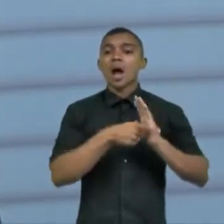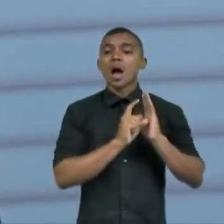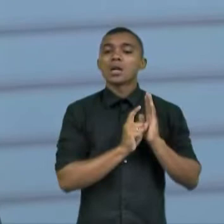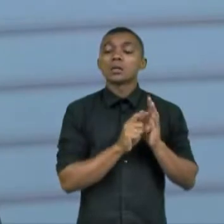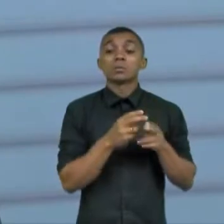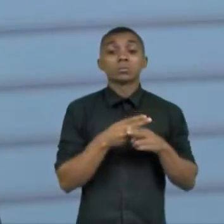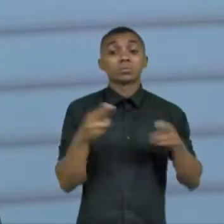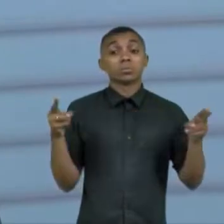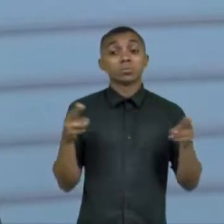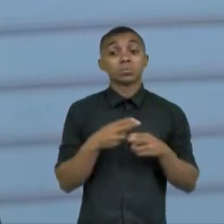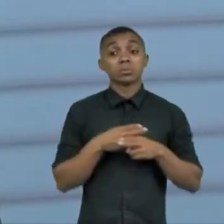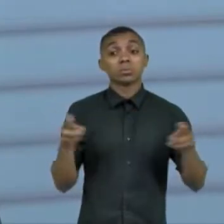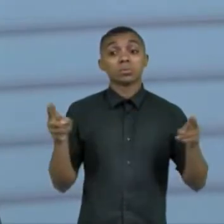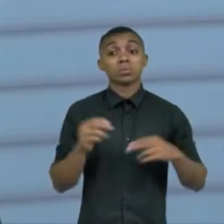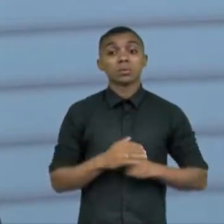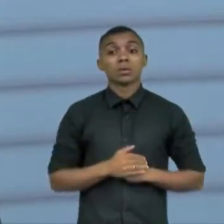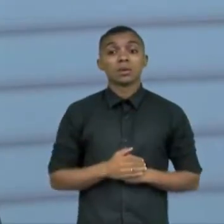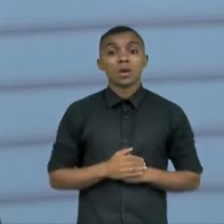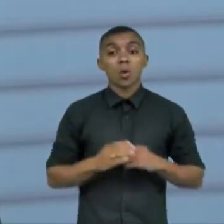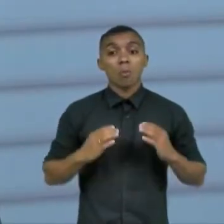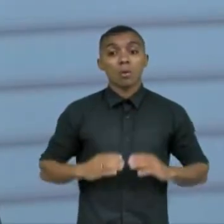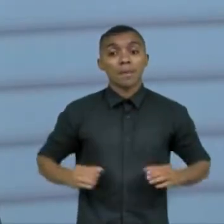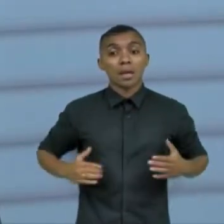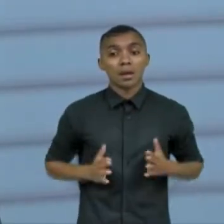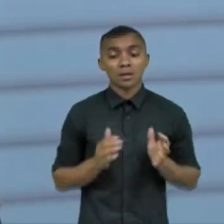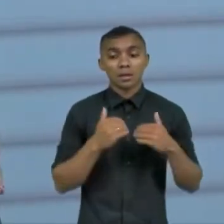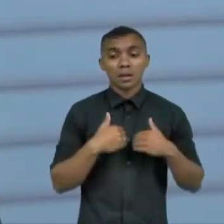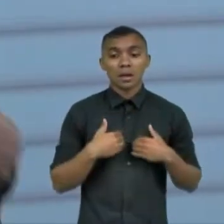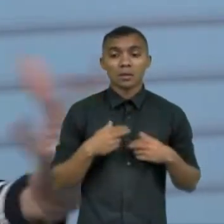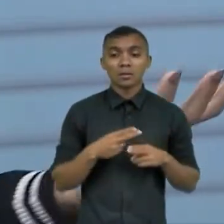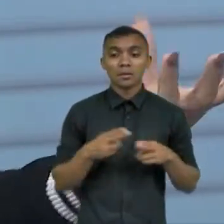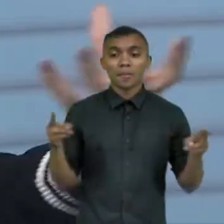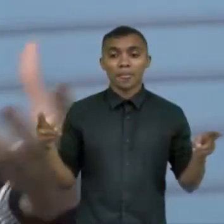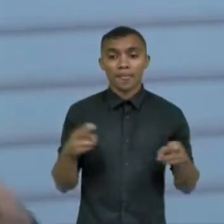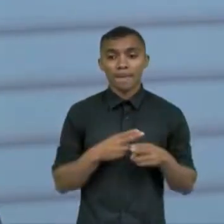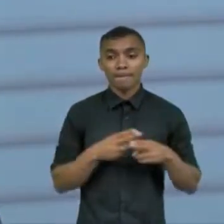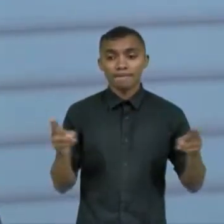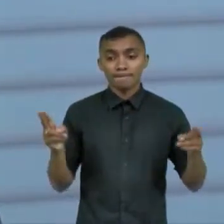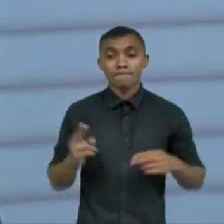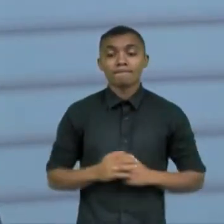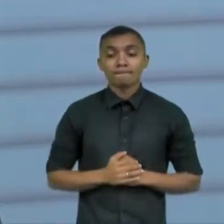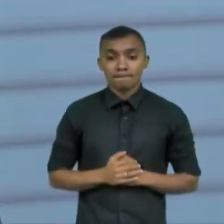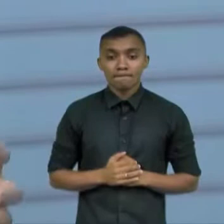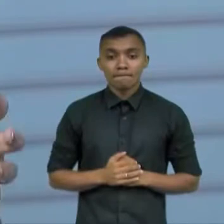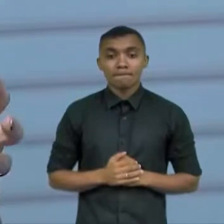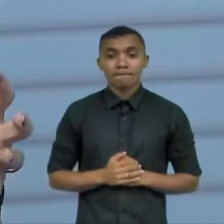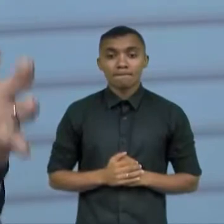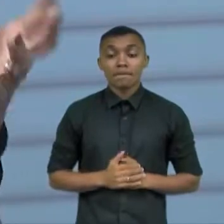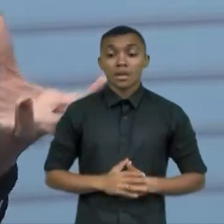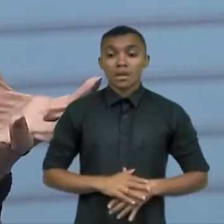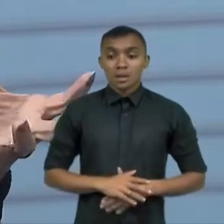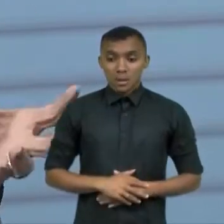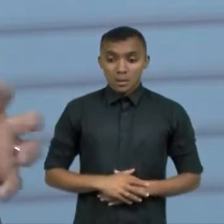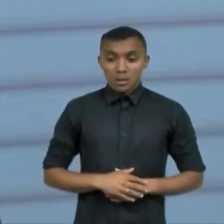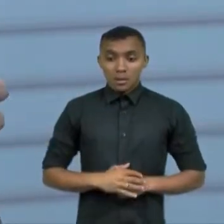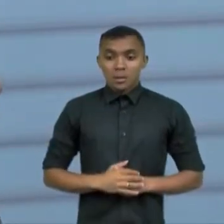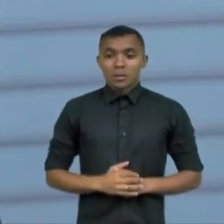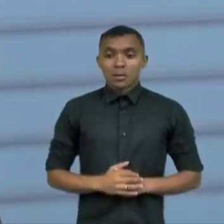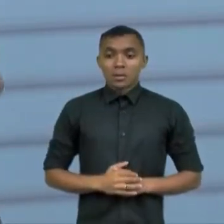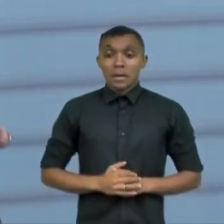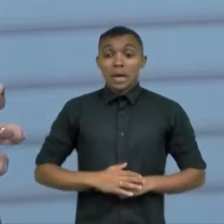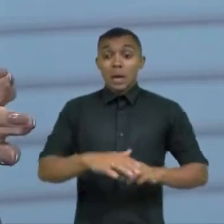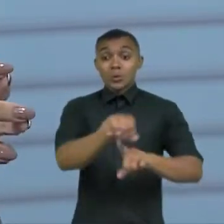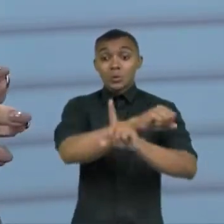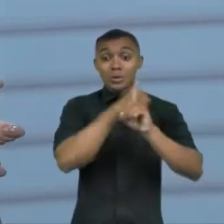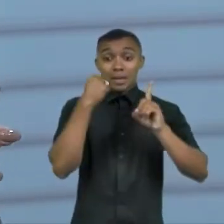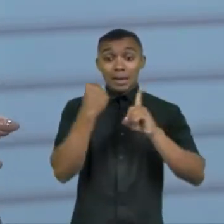melhor o comportamento autístico então na sociedade muitas vezes as